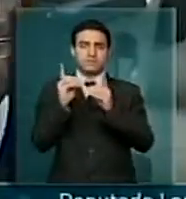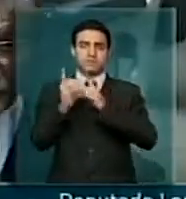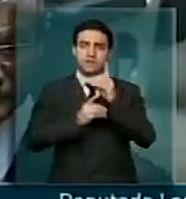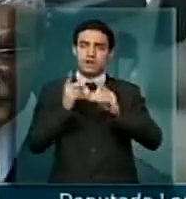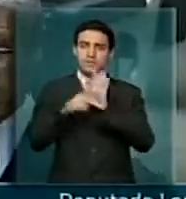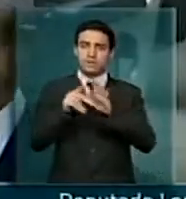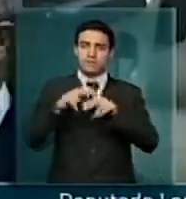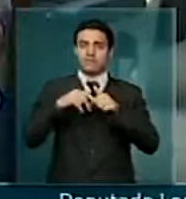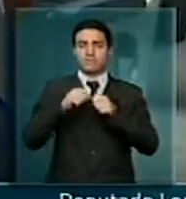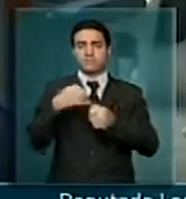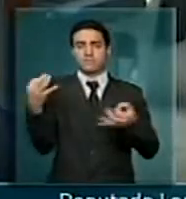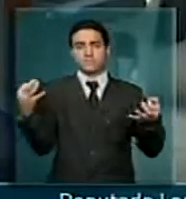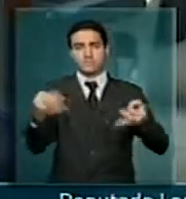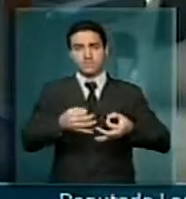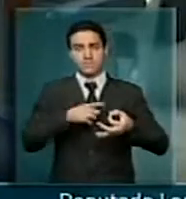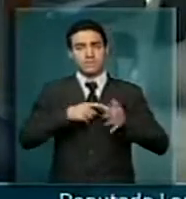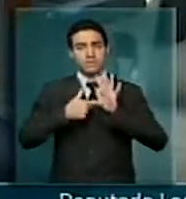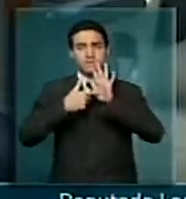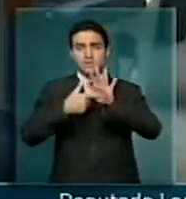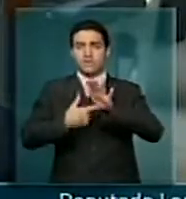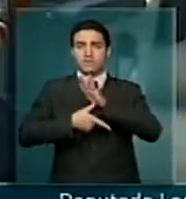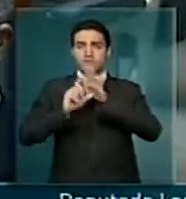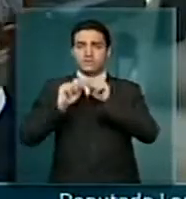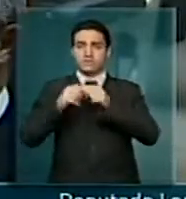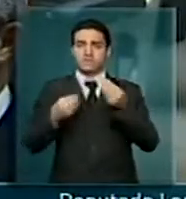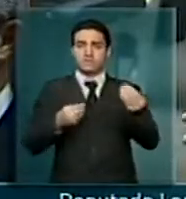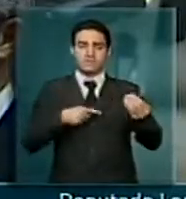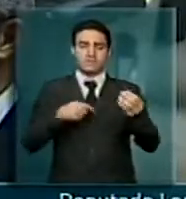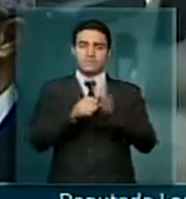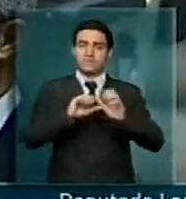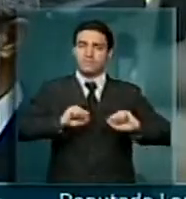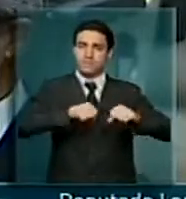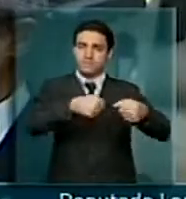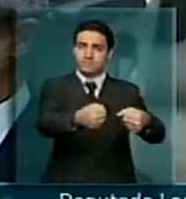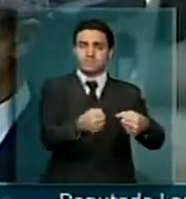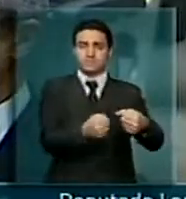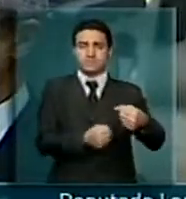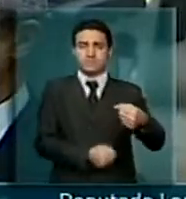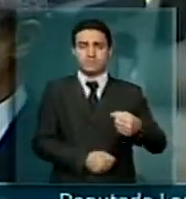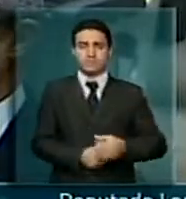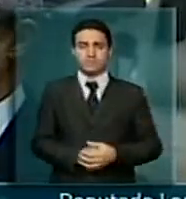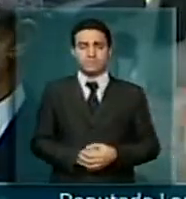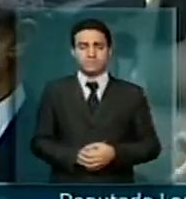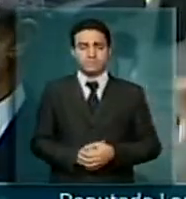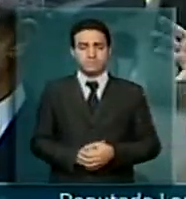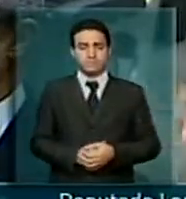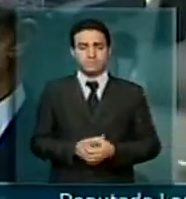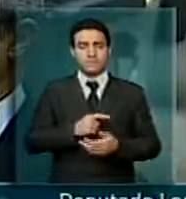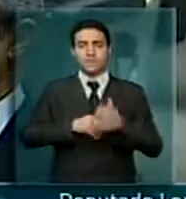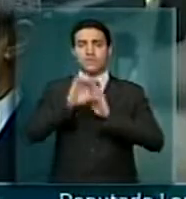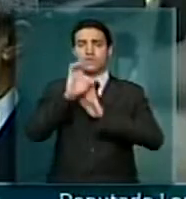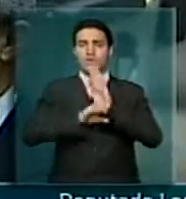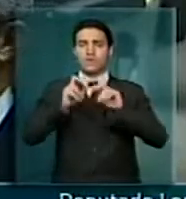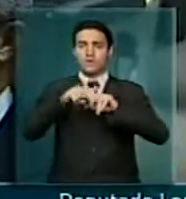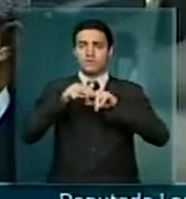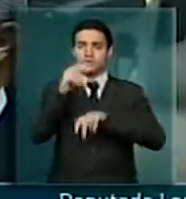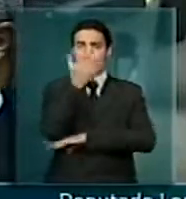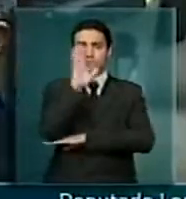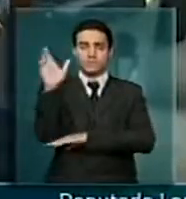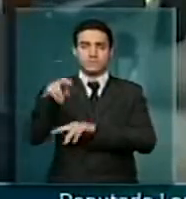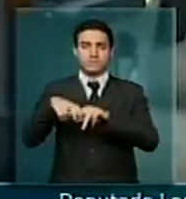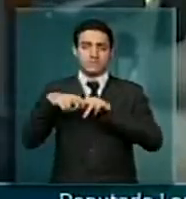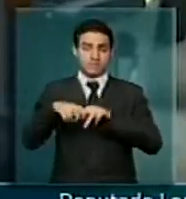que foi dado em defesa do Código Florestal,